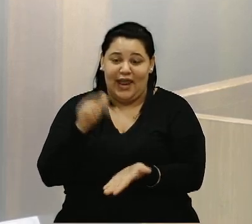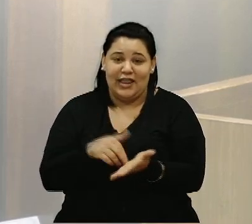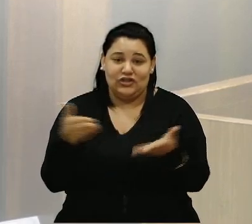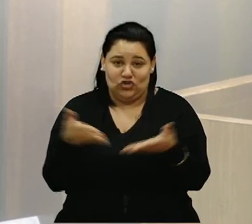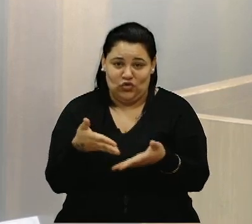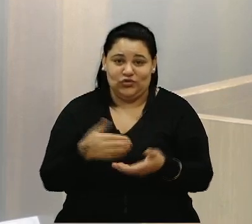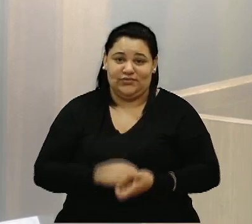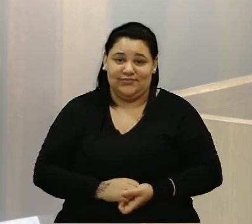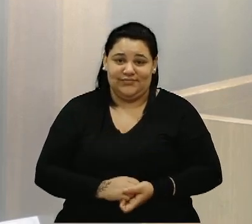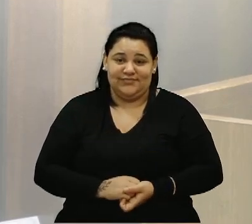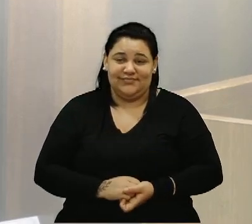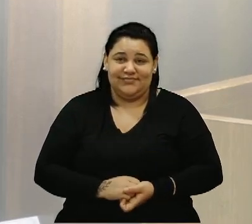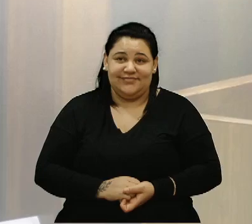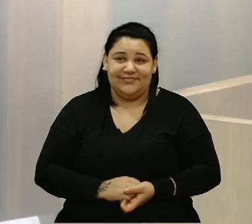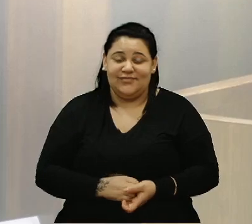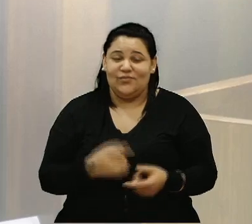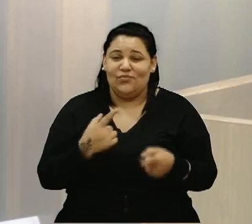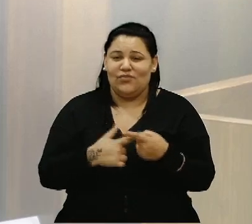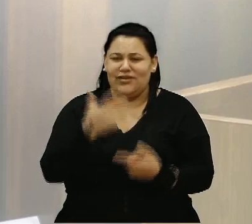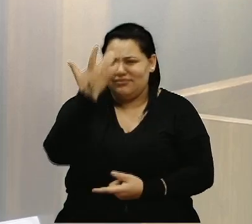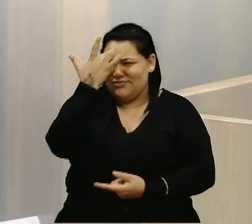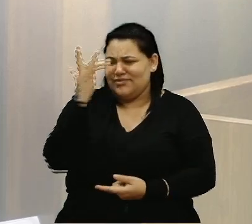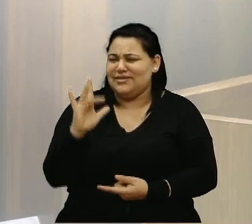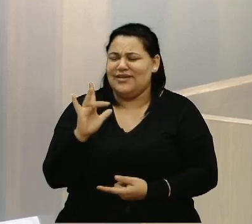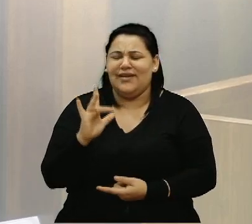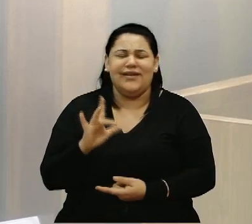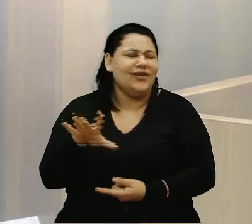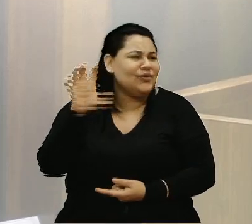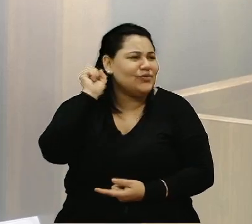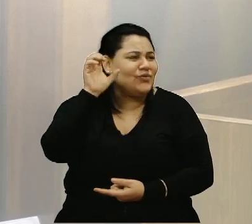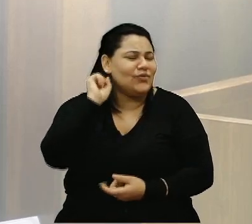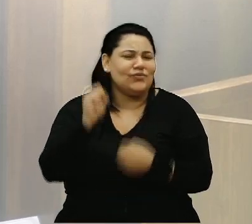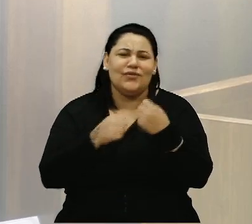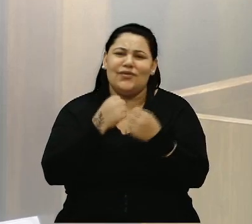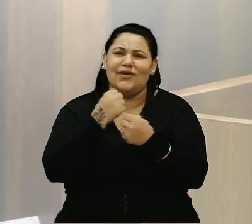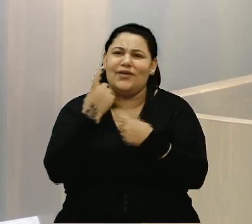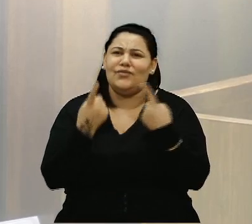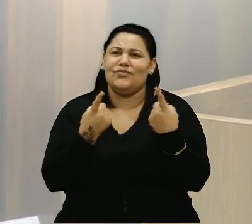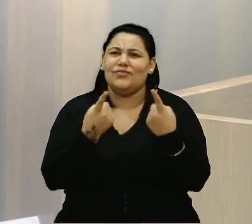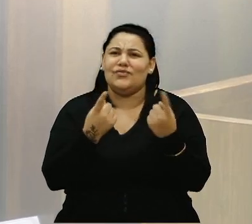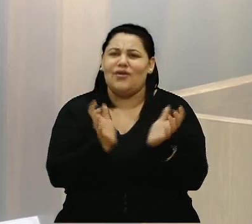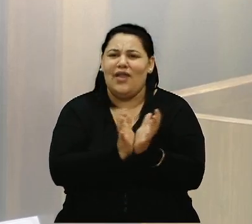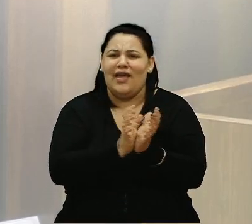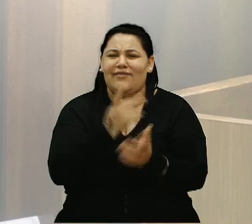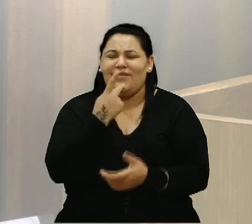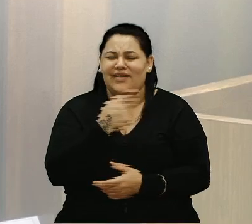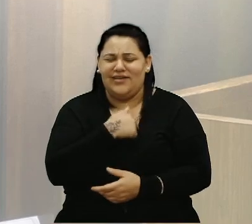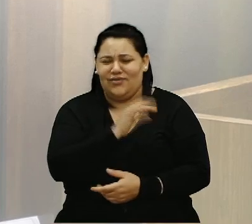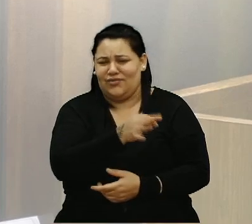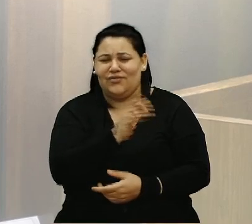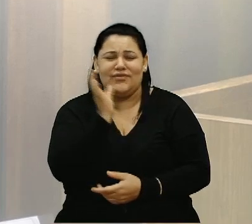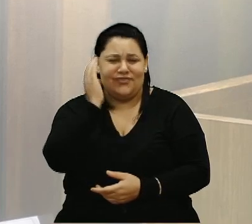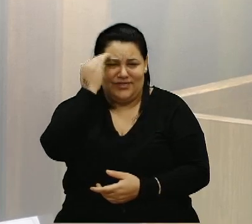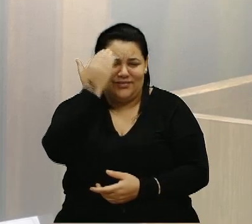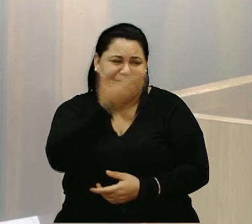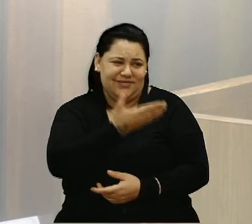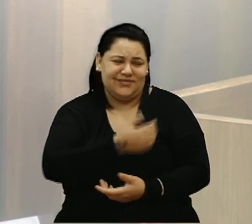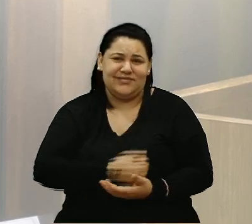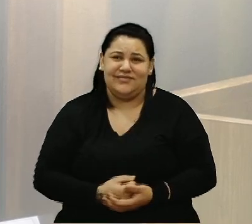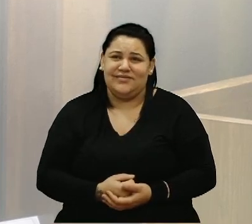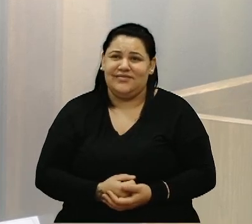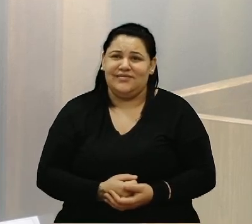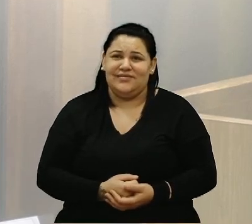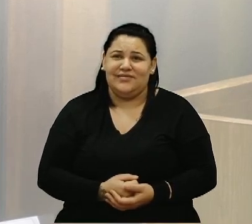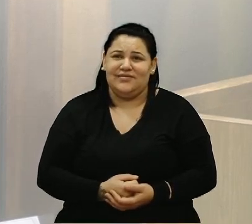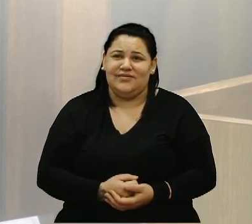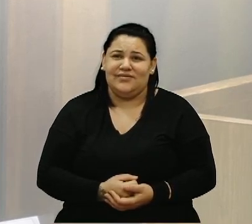temos. Eu não sei, eu ouço alguns colegas aqui falarem, eu concordo, vereador Filipe, eu geralmente concordo muito, o senhor é o